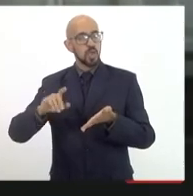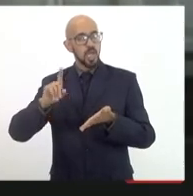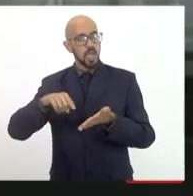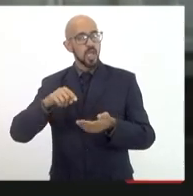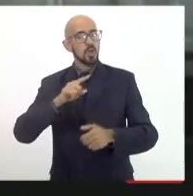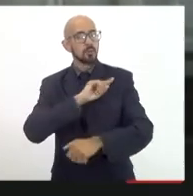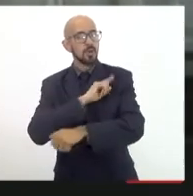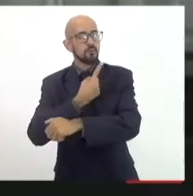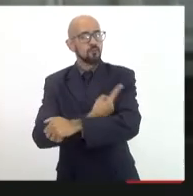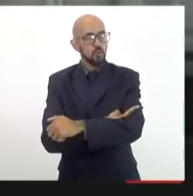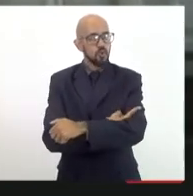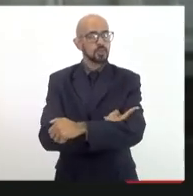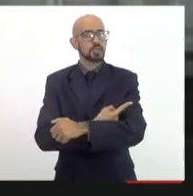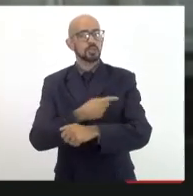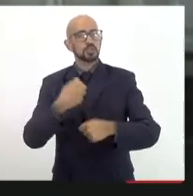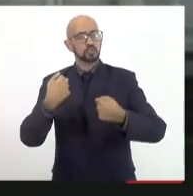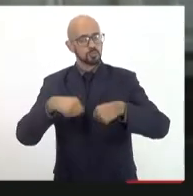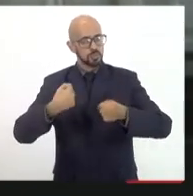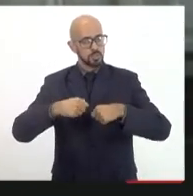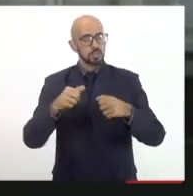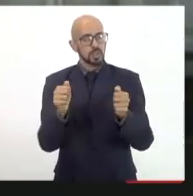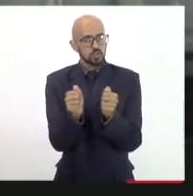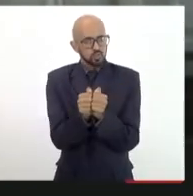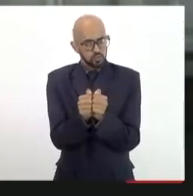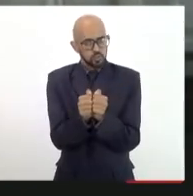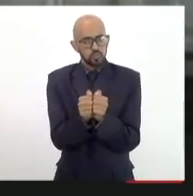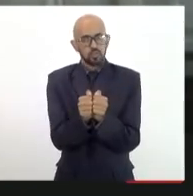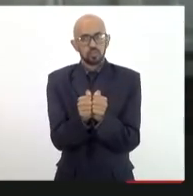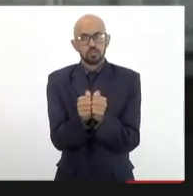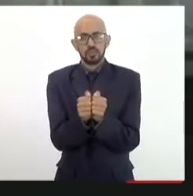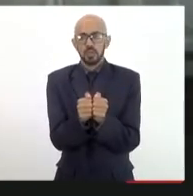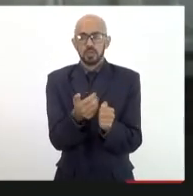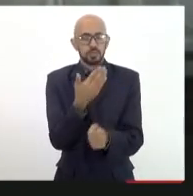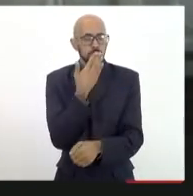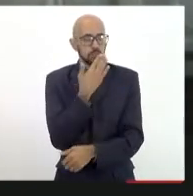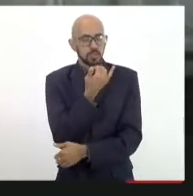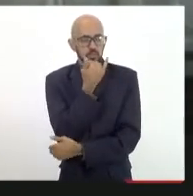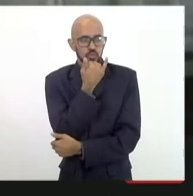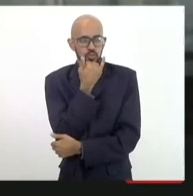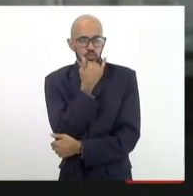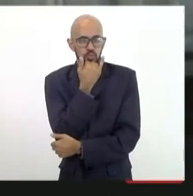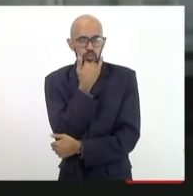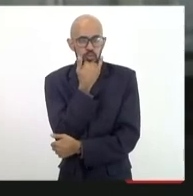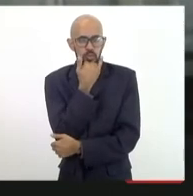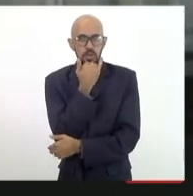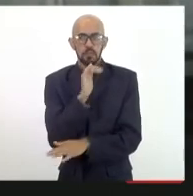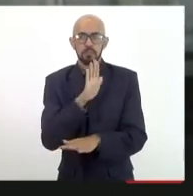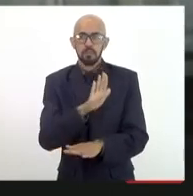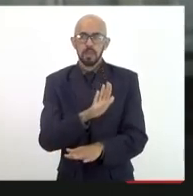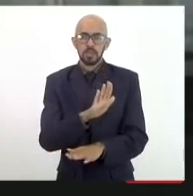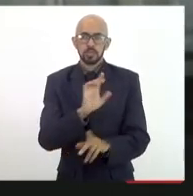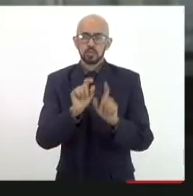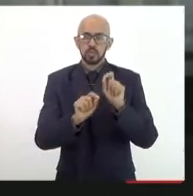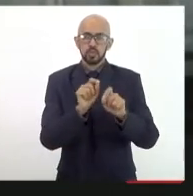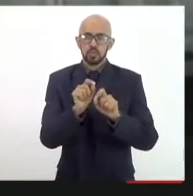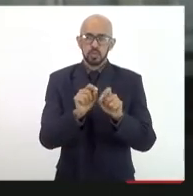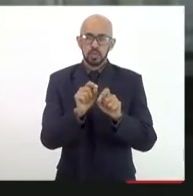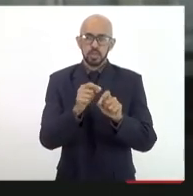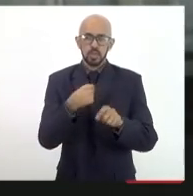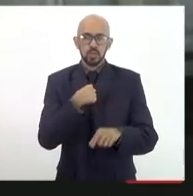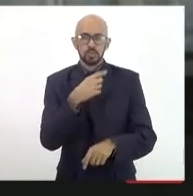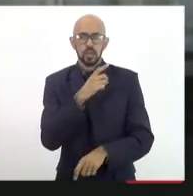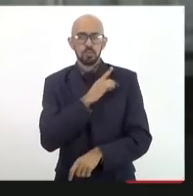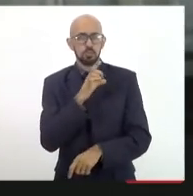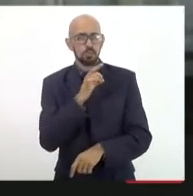acho que isso é um pouco a gente... E por fim, até peço desculpa porque posso não estar sendo preciso, eu fico com receio do